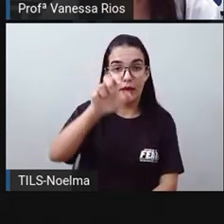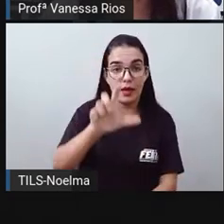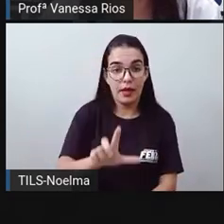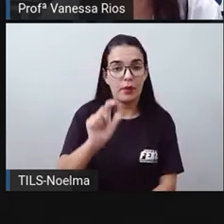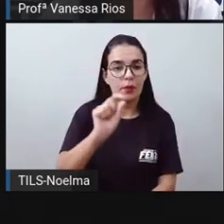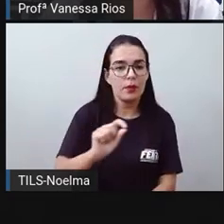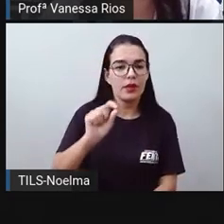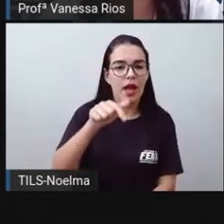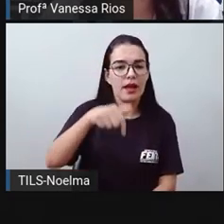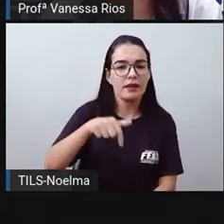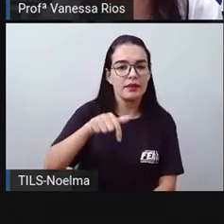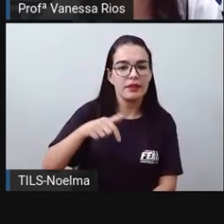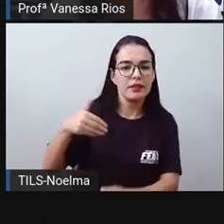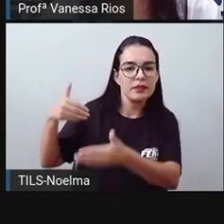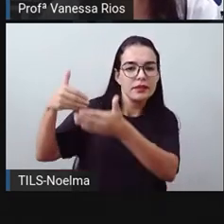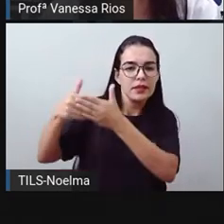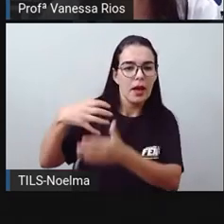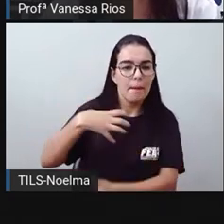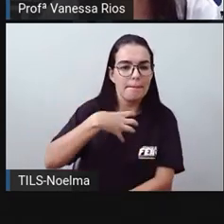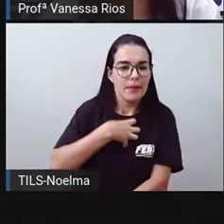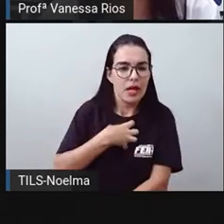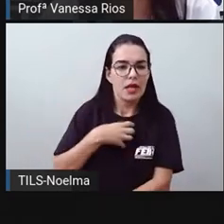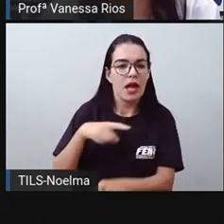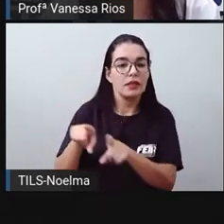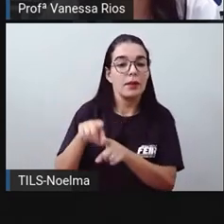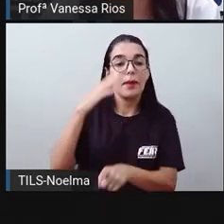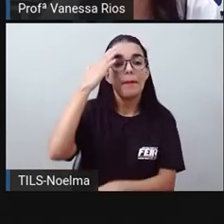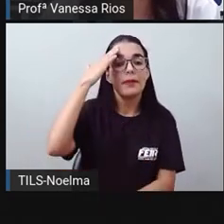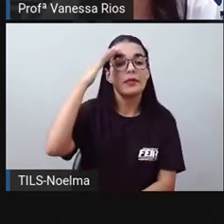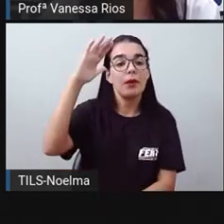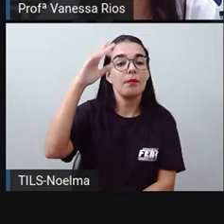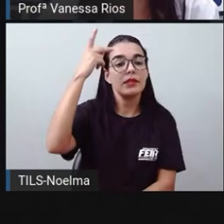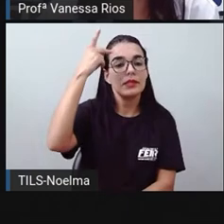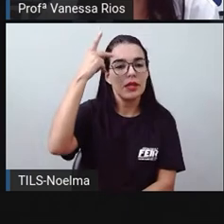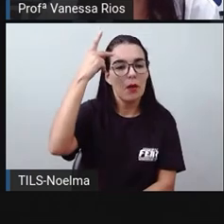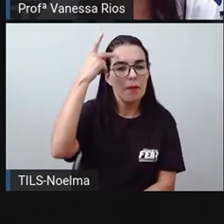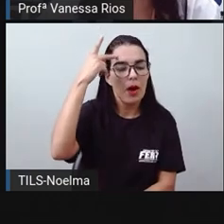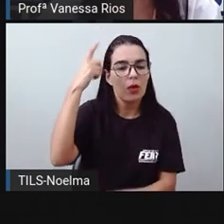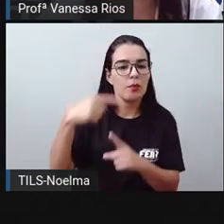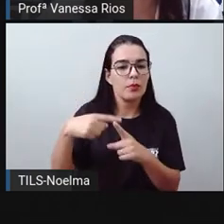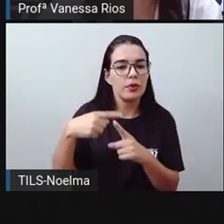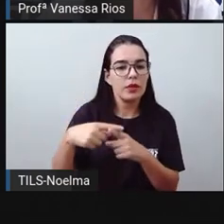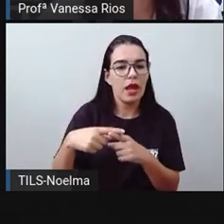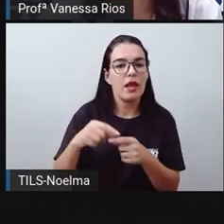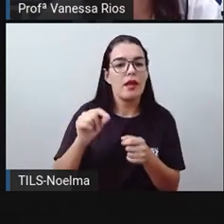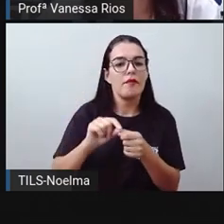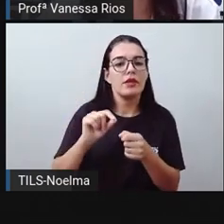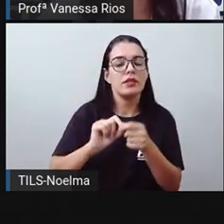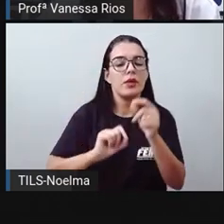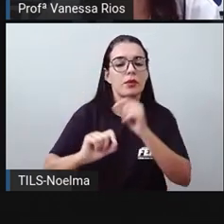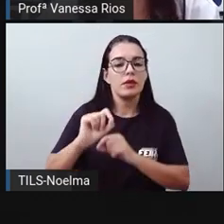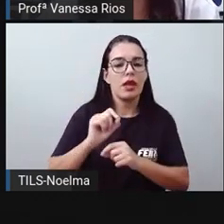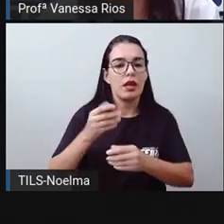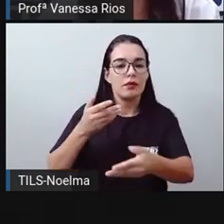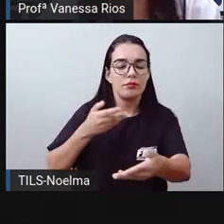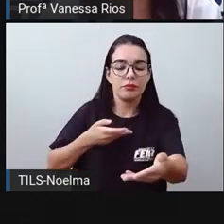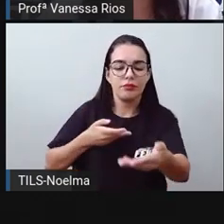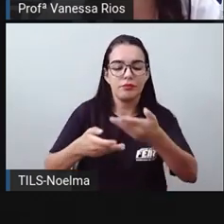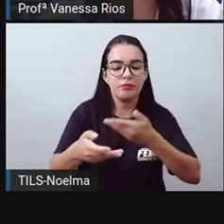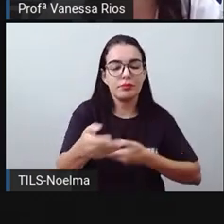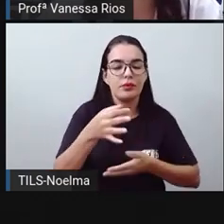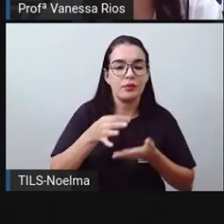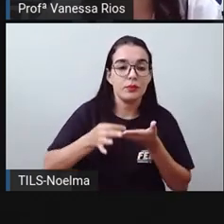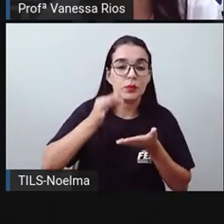Baiano e principalmente em São Paulo, para servir a economia cafeeira, então em fraco desenvolvimento, né?